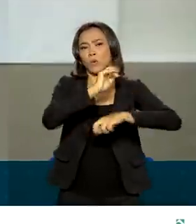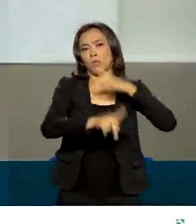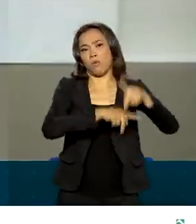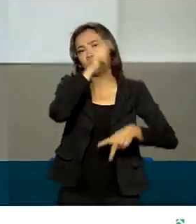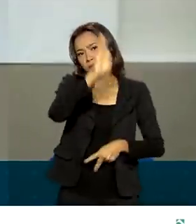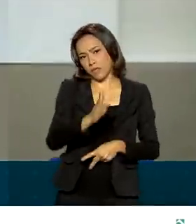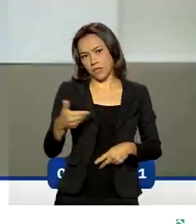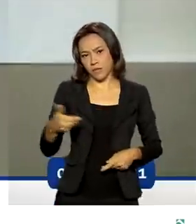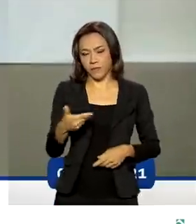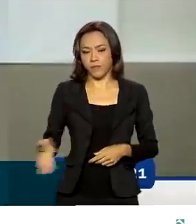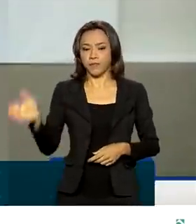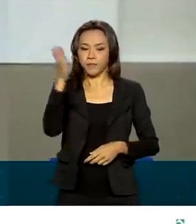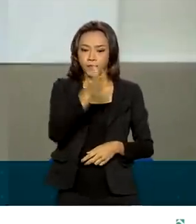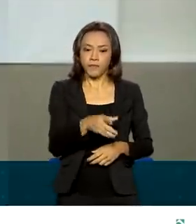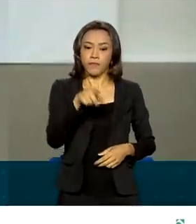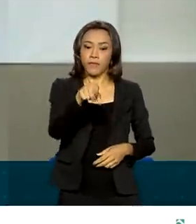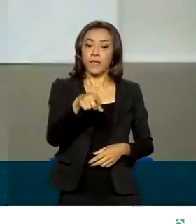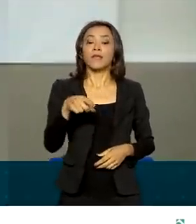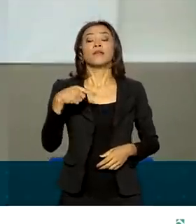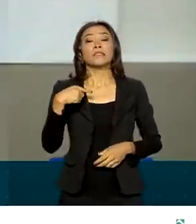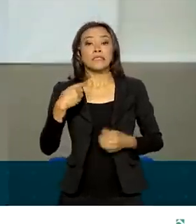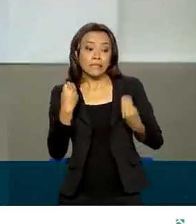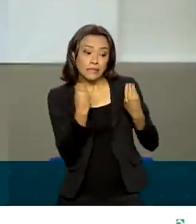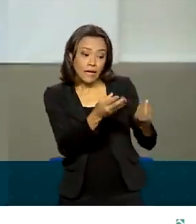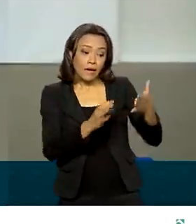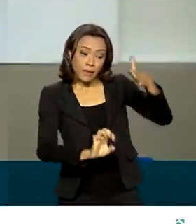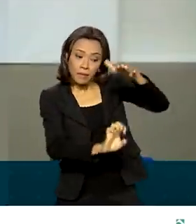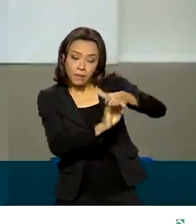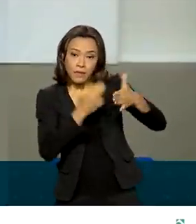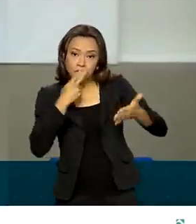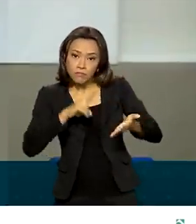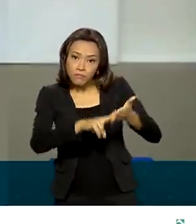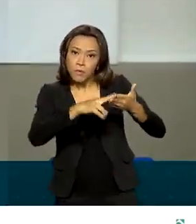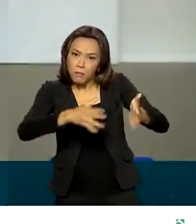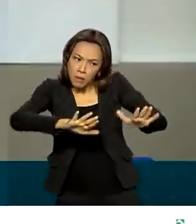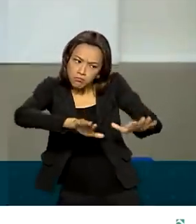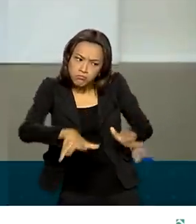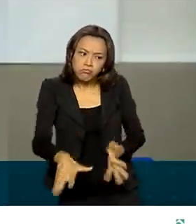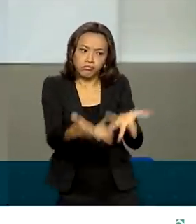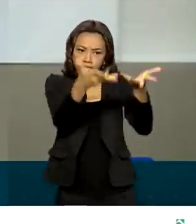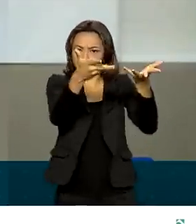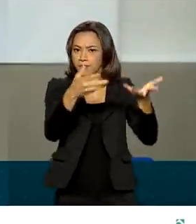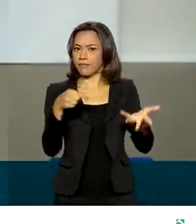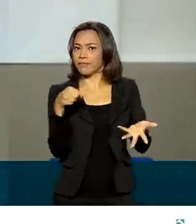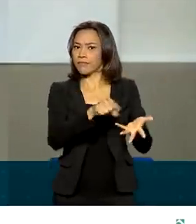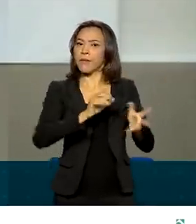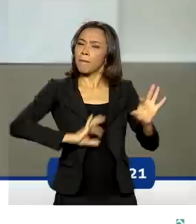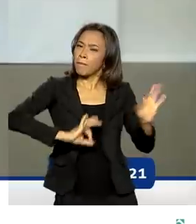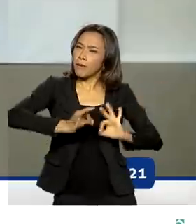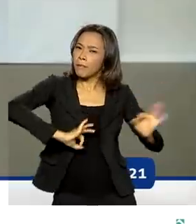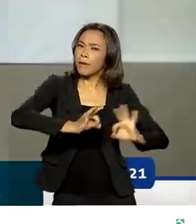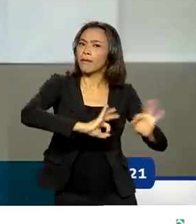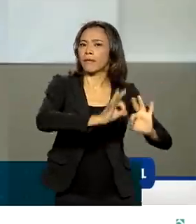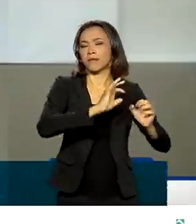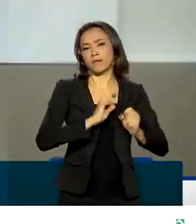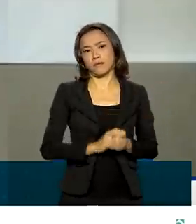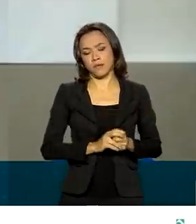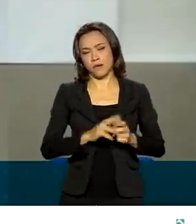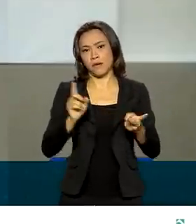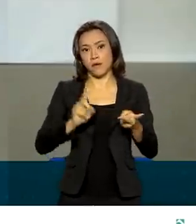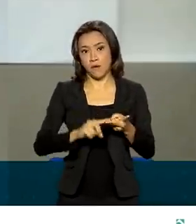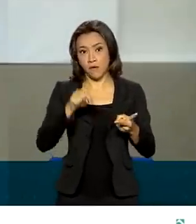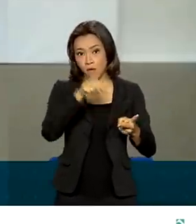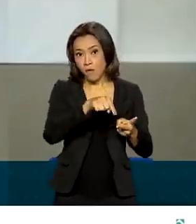Potencializar ela a voar o voo mais alto que ela pode dar. Com as preparações necessárias, arcar bolso